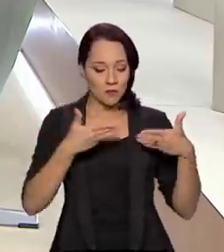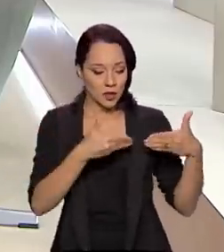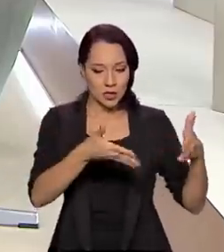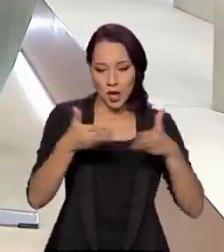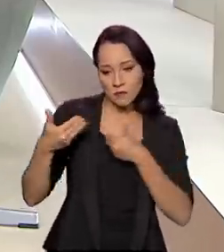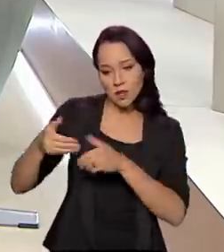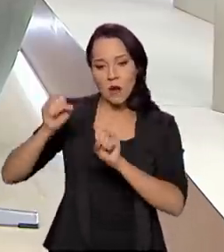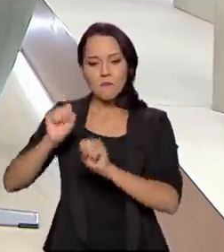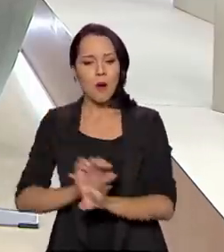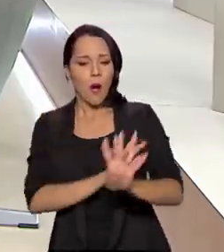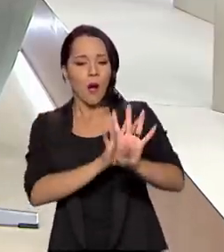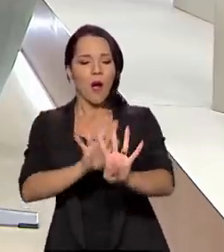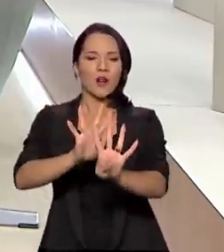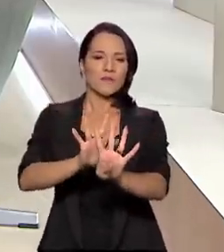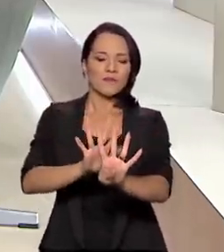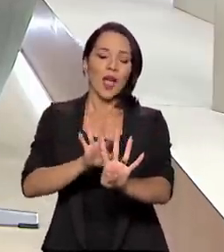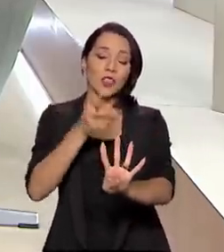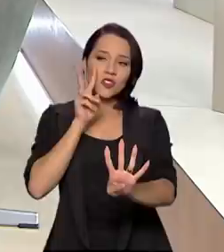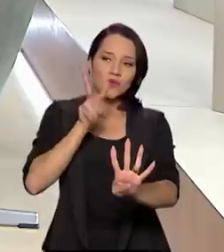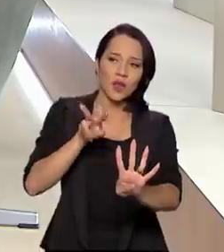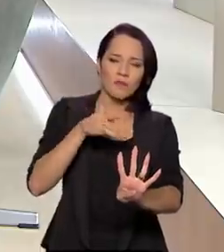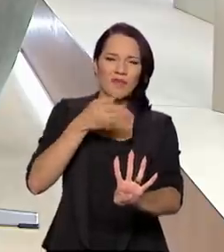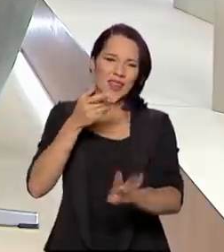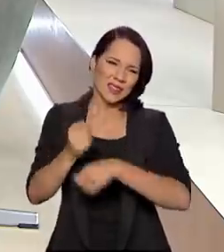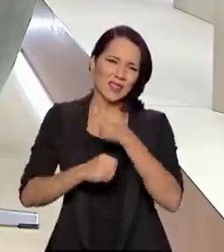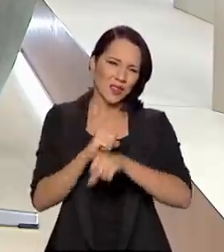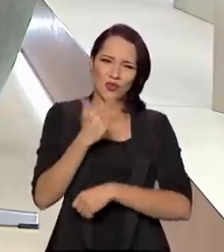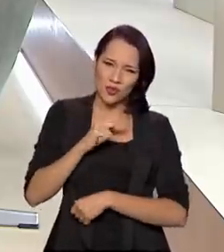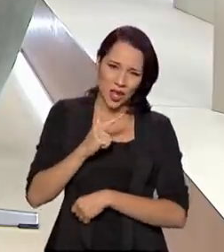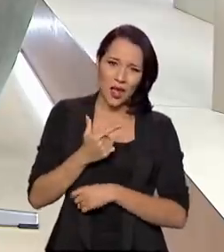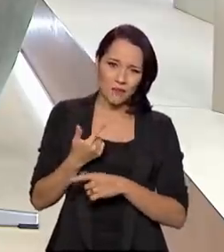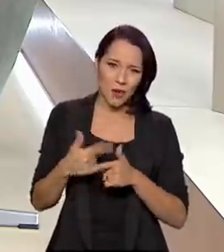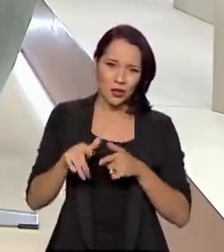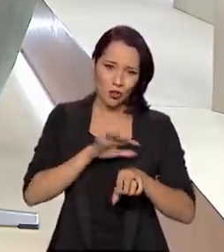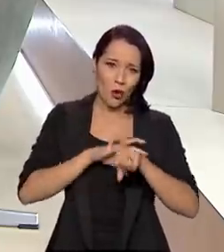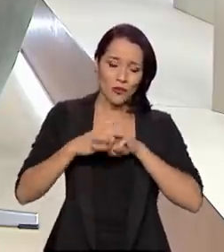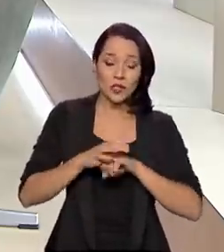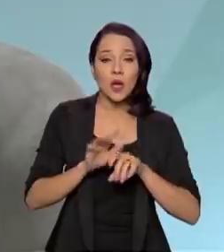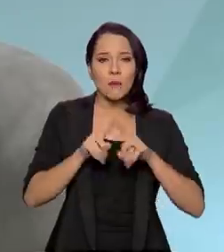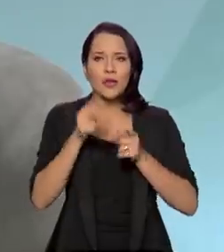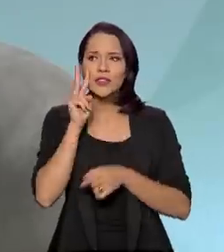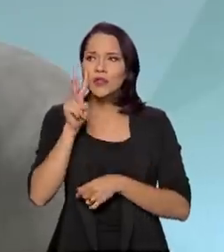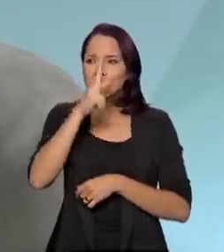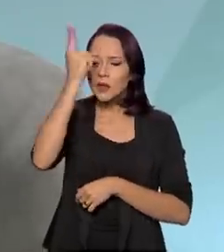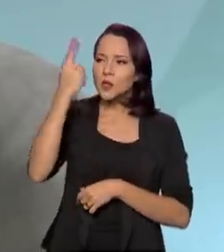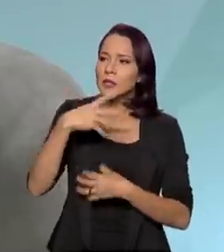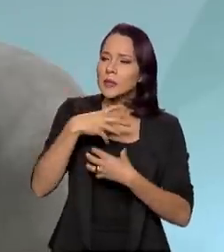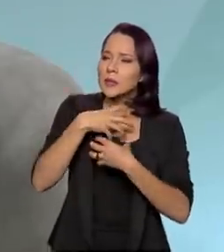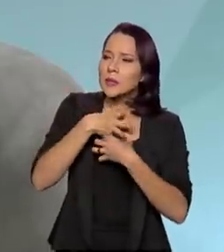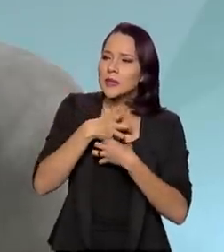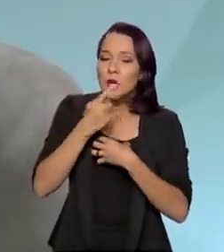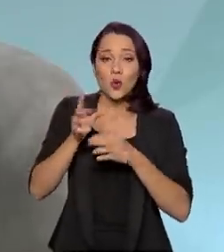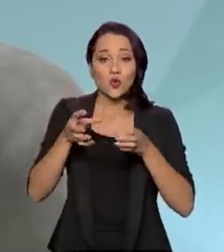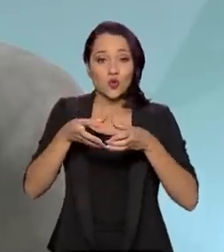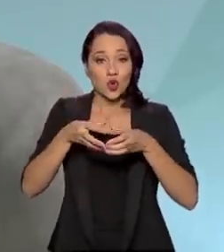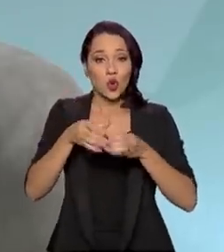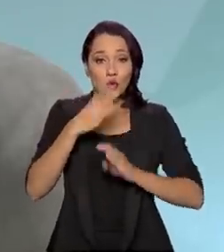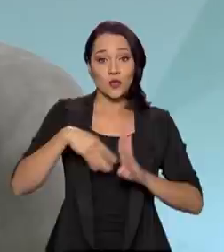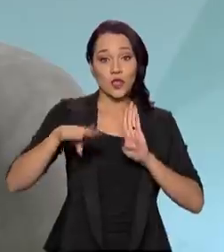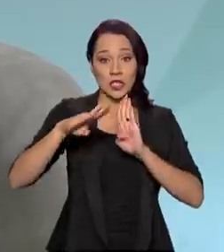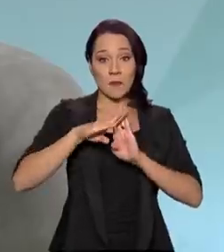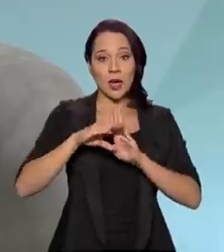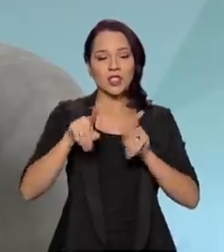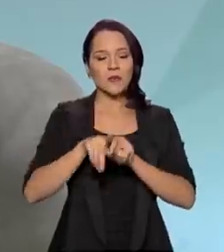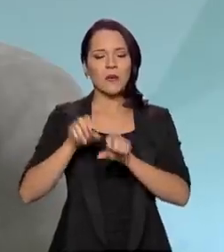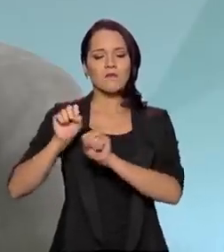passado, nesse ano, não teremos por conta da pandemia, mas as pessoas, elas se identificam muito com as Forças Armadas e com